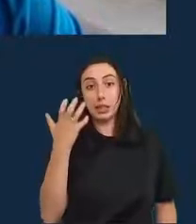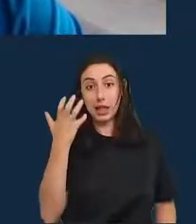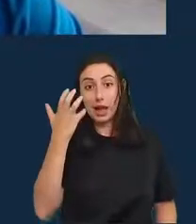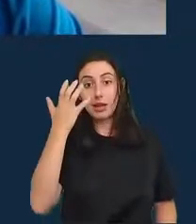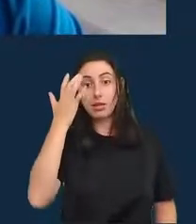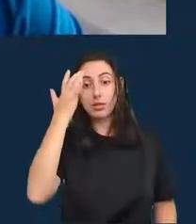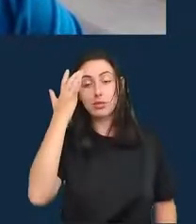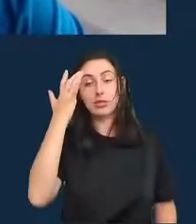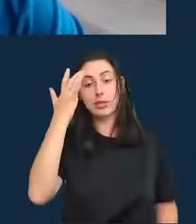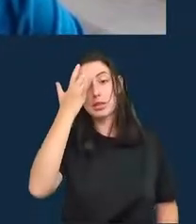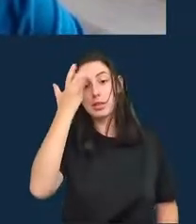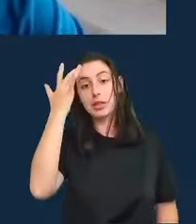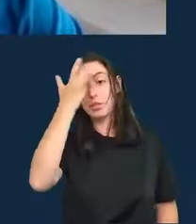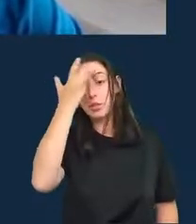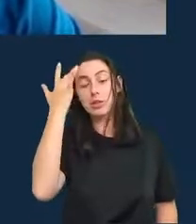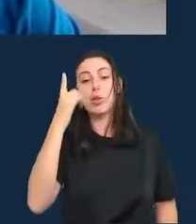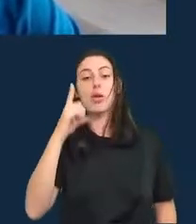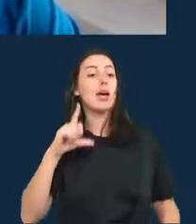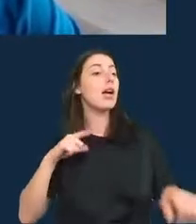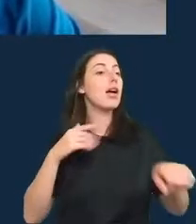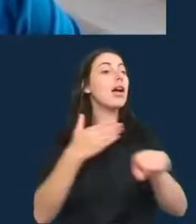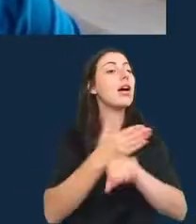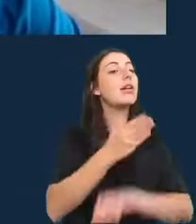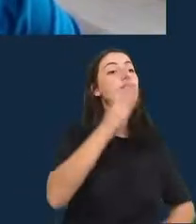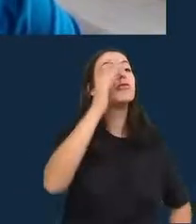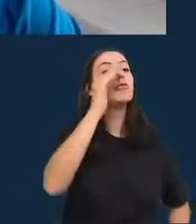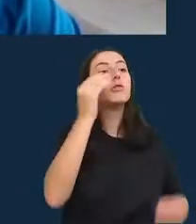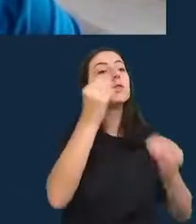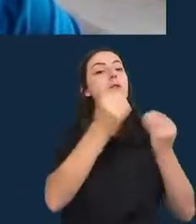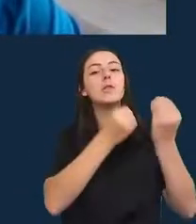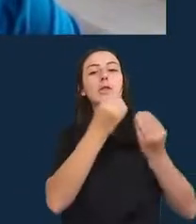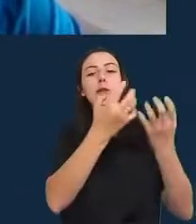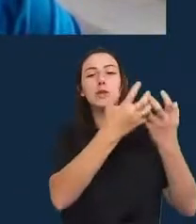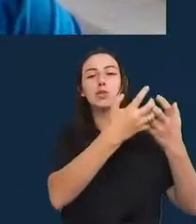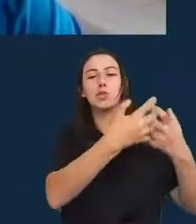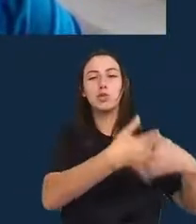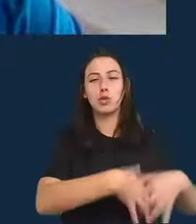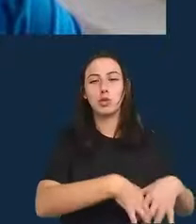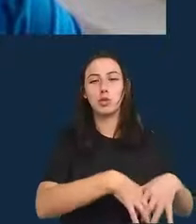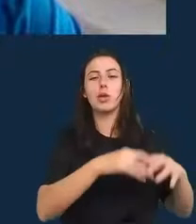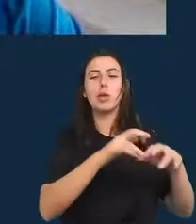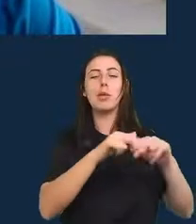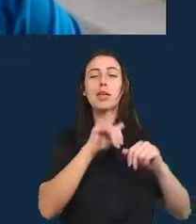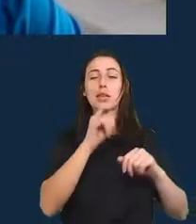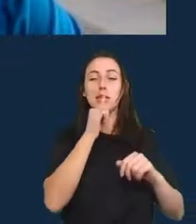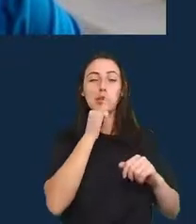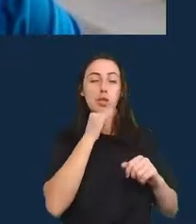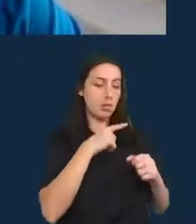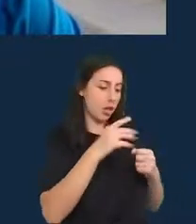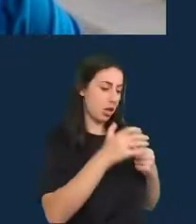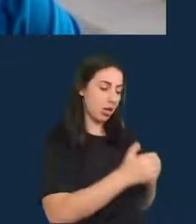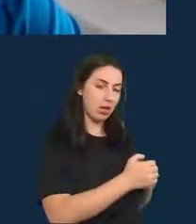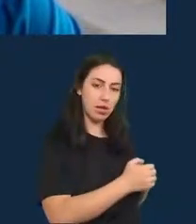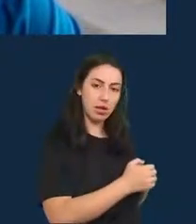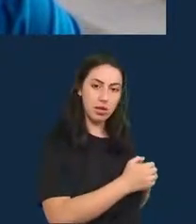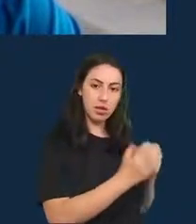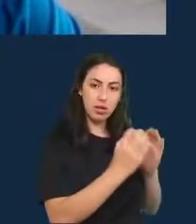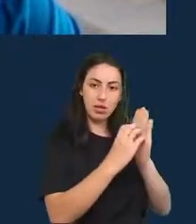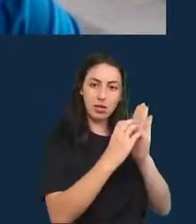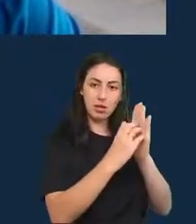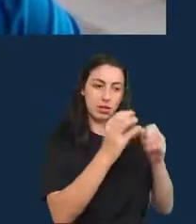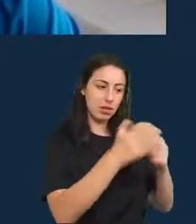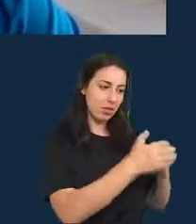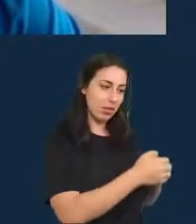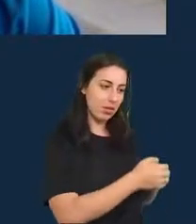então, talvez manter essas coisas debaixo do pano, digamos assim, por conta da